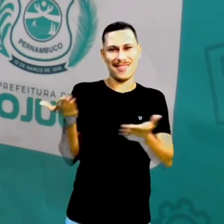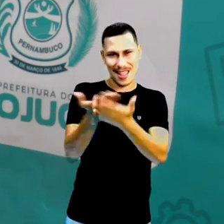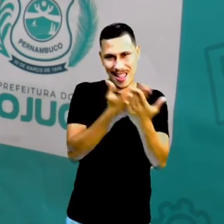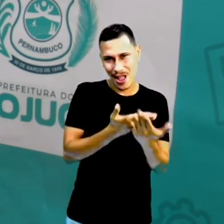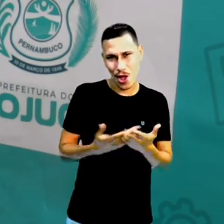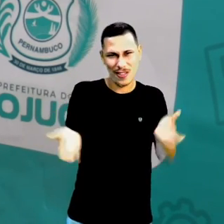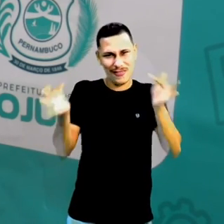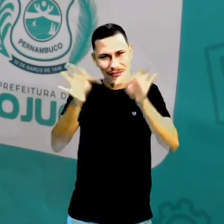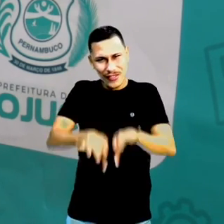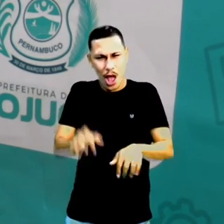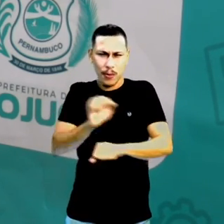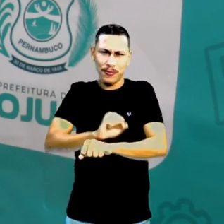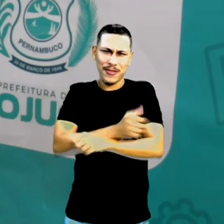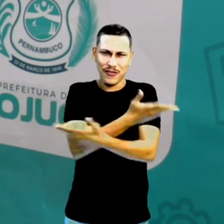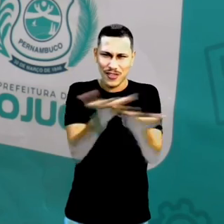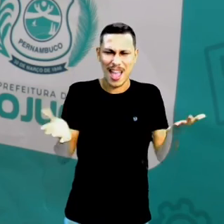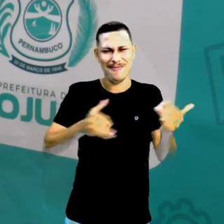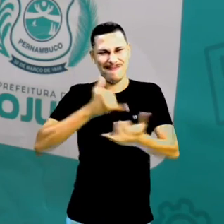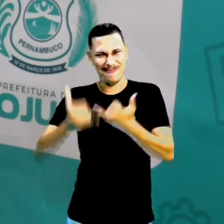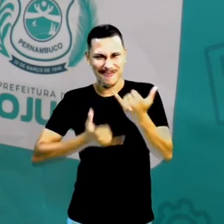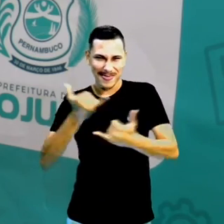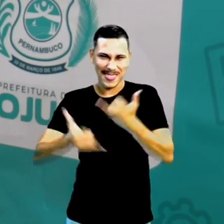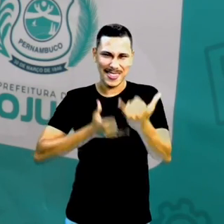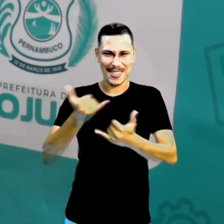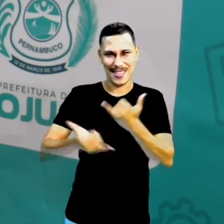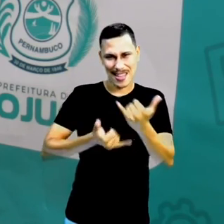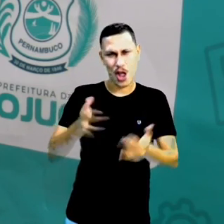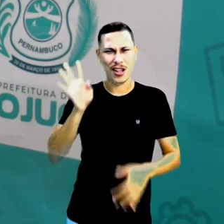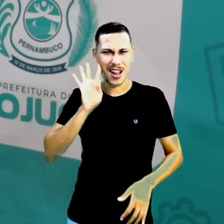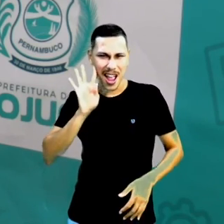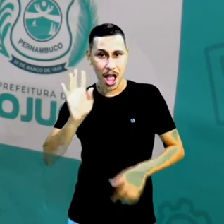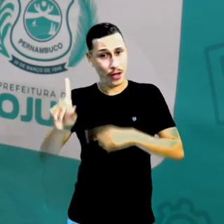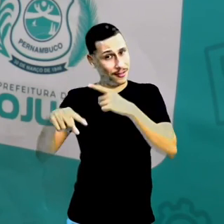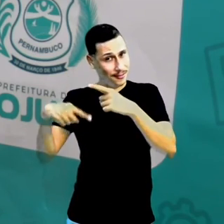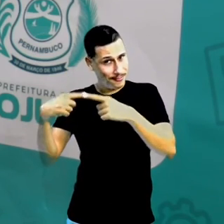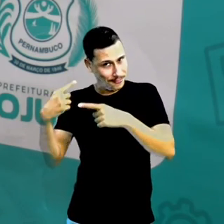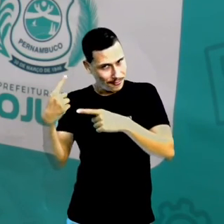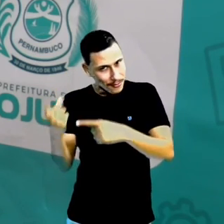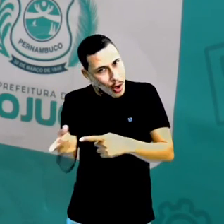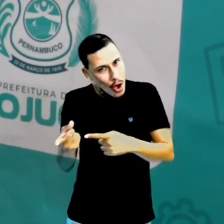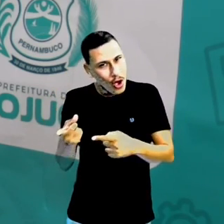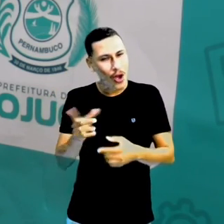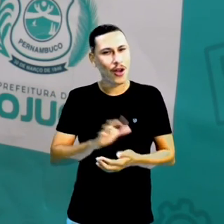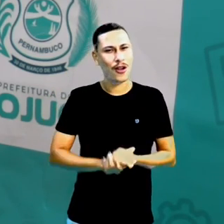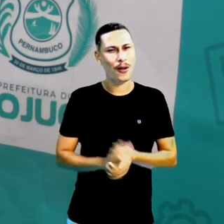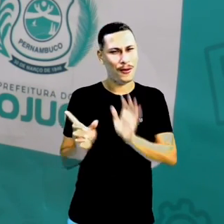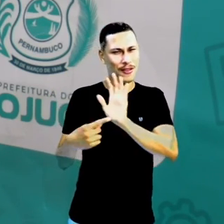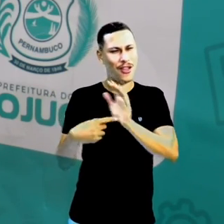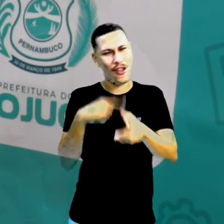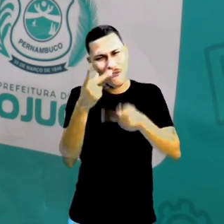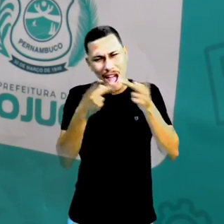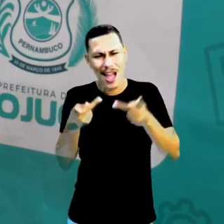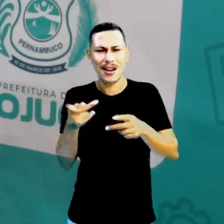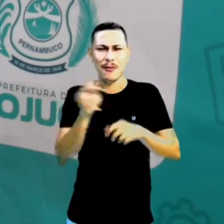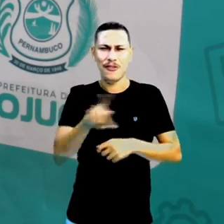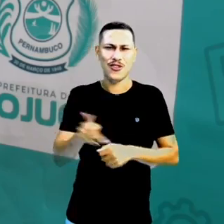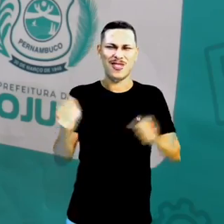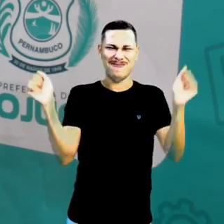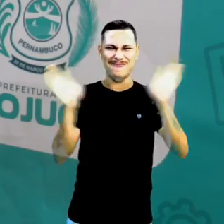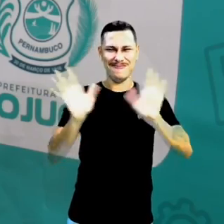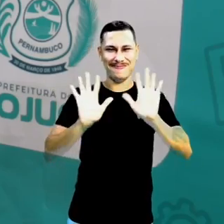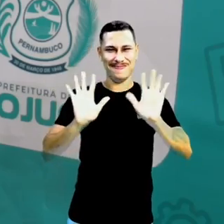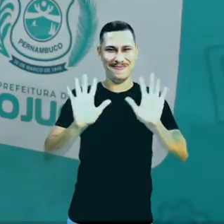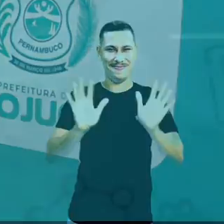final Espero que vocês se divirtam Brinque E depois, ó Dê aquilo que é para a professora Tchau, tchau,